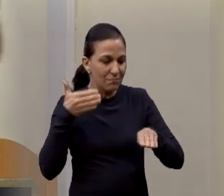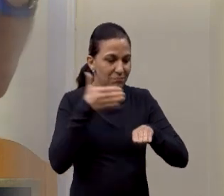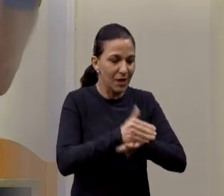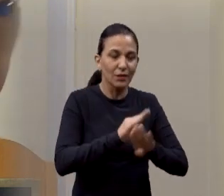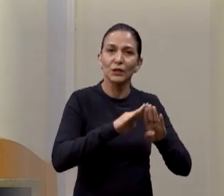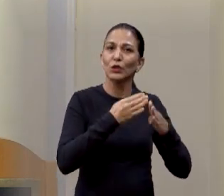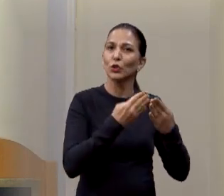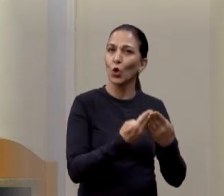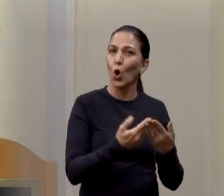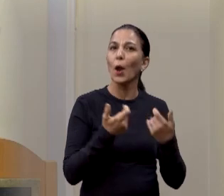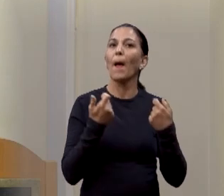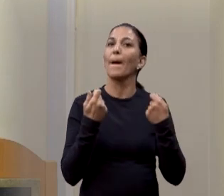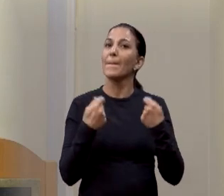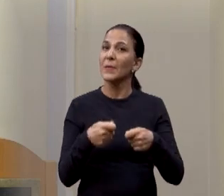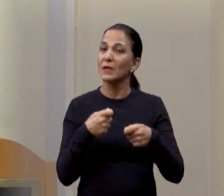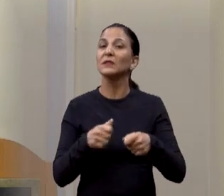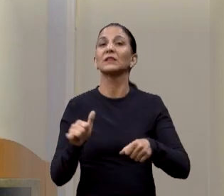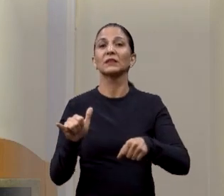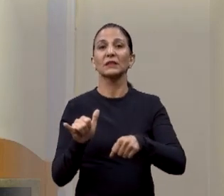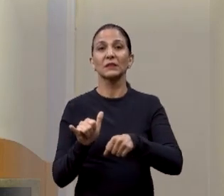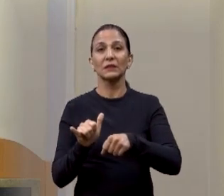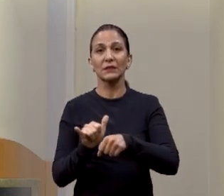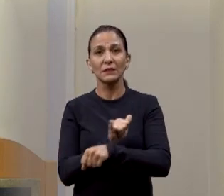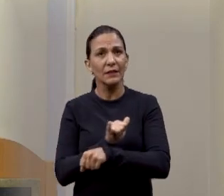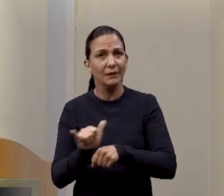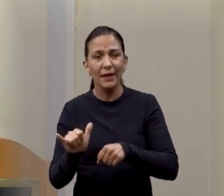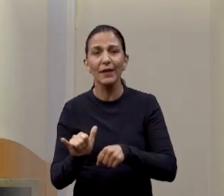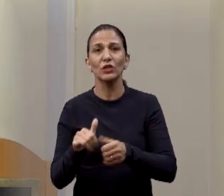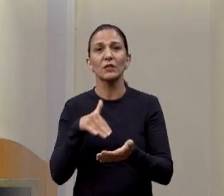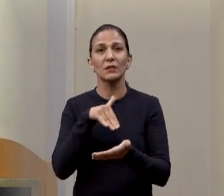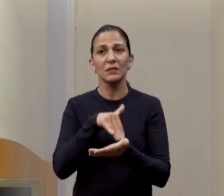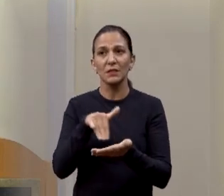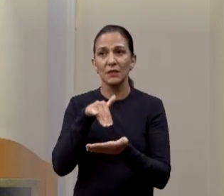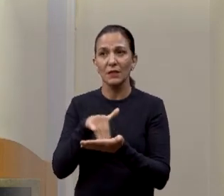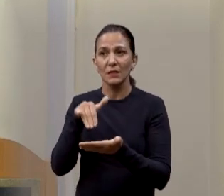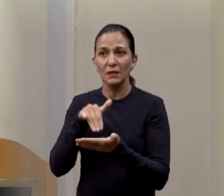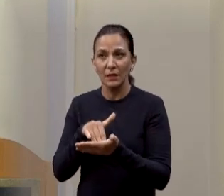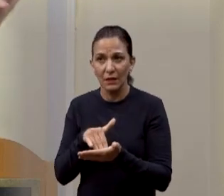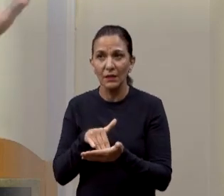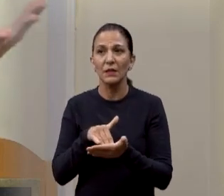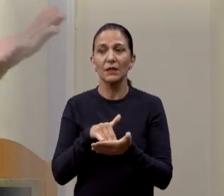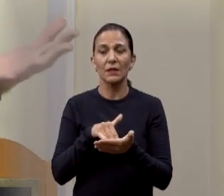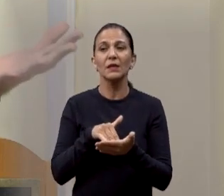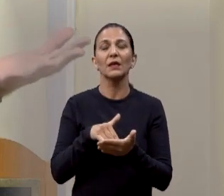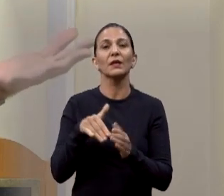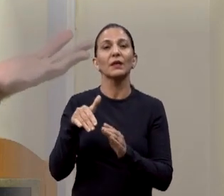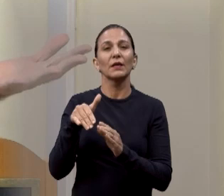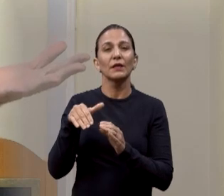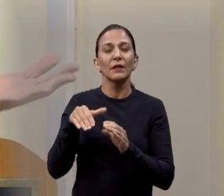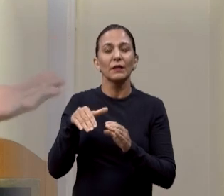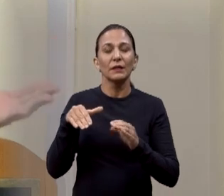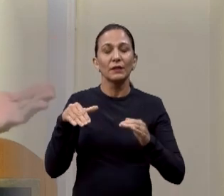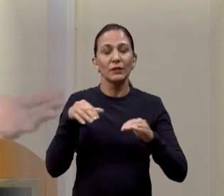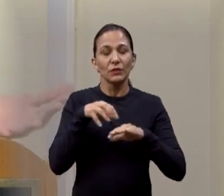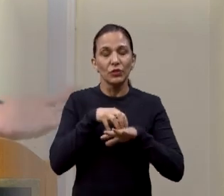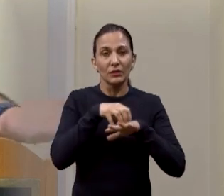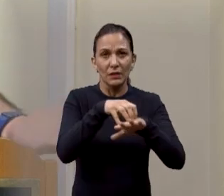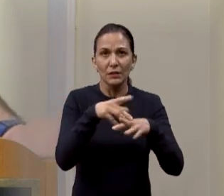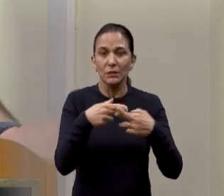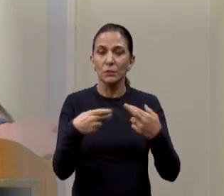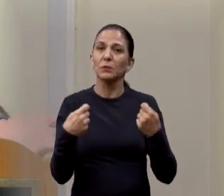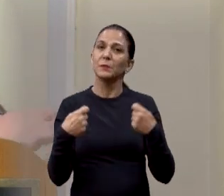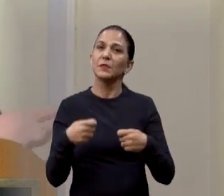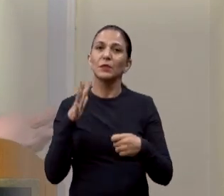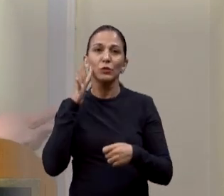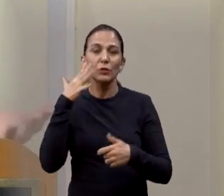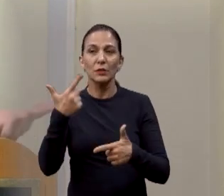ter uma junção da Secretaria de Segurança Pública com a Secretaria de Trânsito para ajudar a fazer alguma coisa ali. Precisa fazer alguma